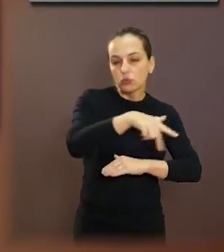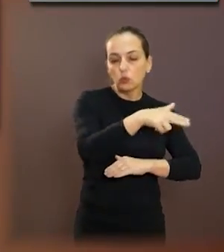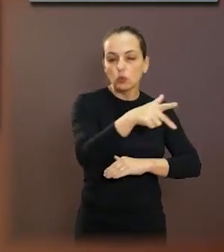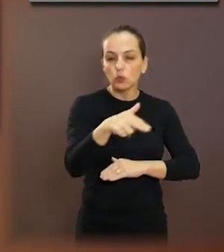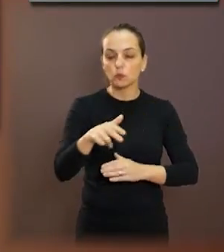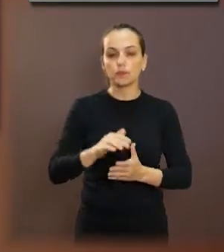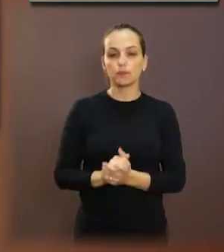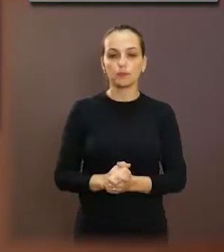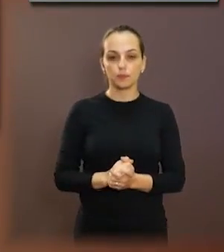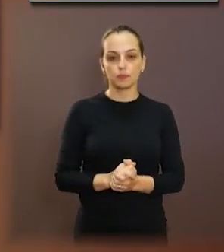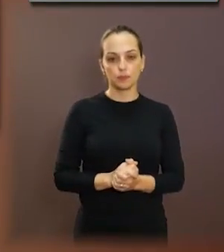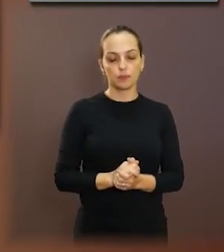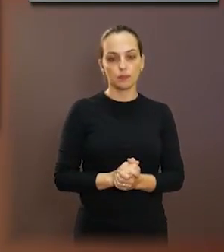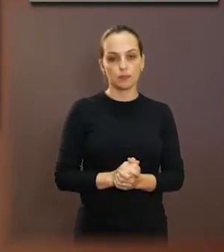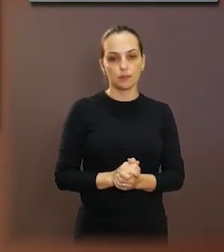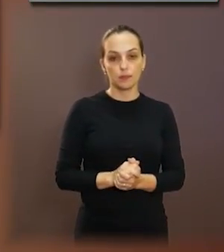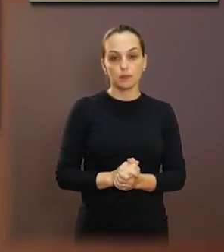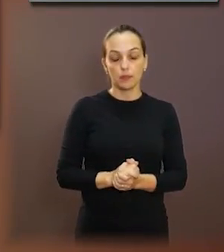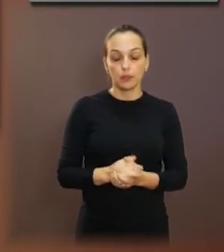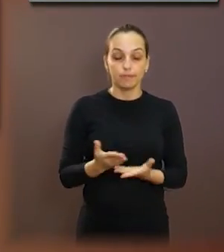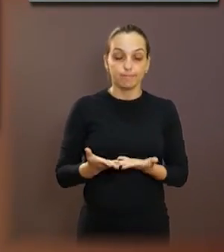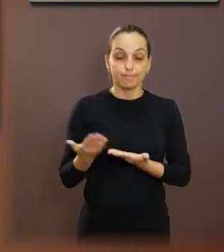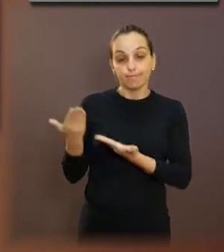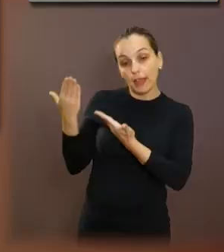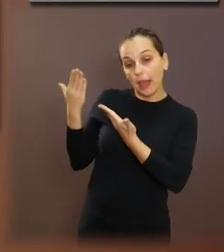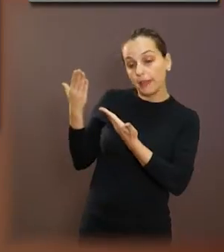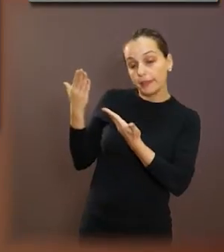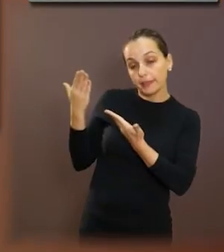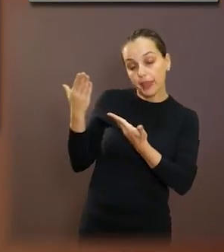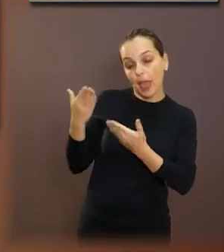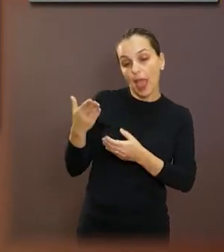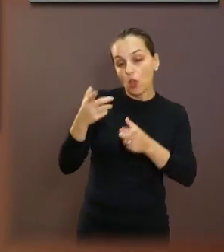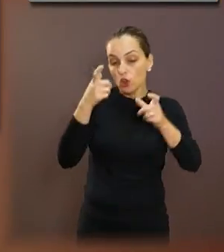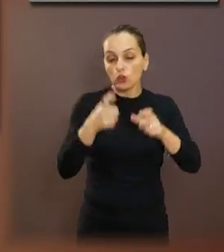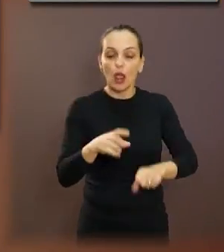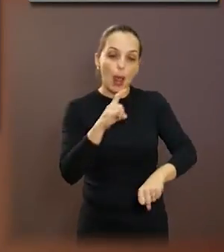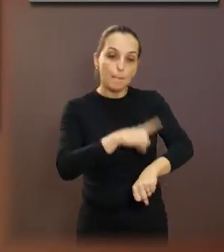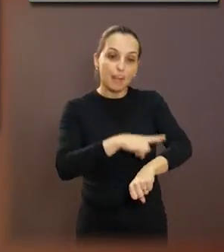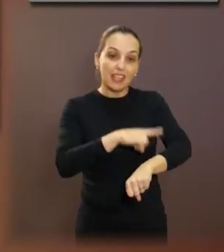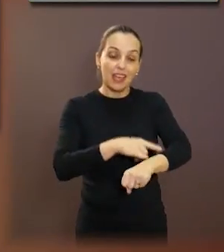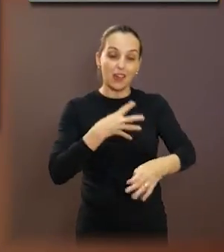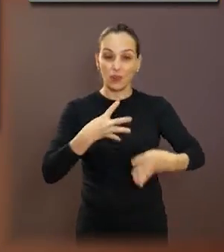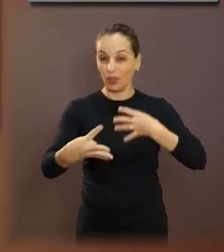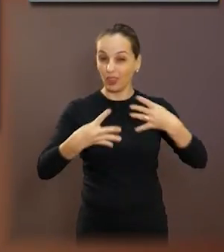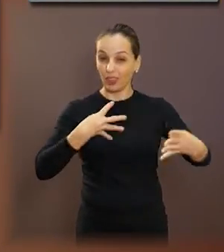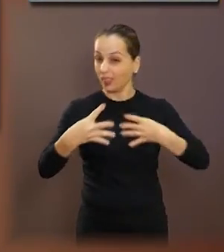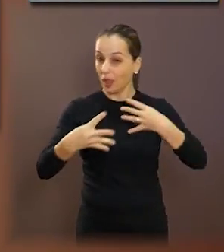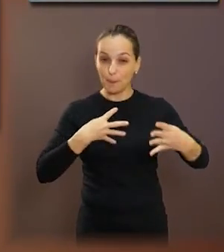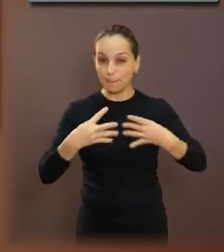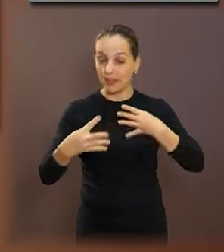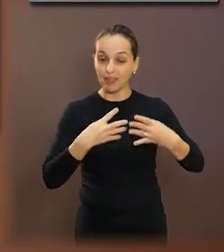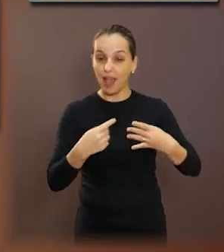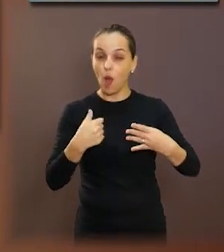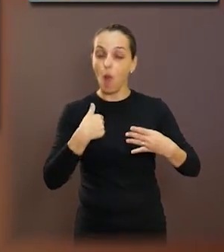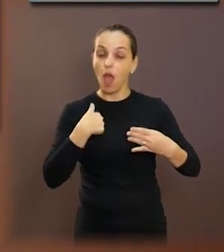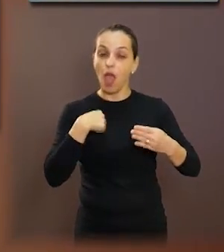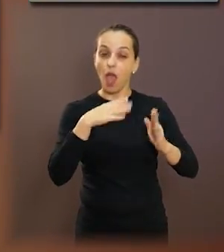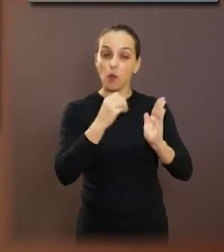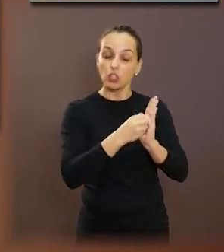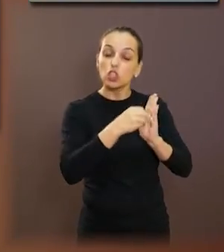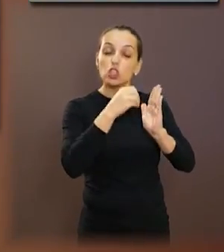ali é o banheiro do terminal de integração. Eu fiz várias indicações ali sobre a reforma desse banheiro aí.